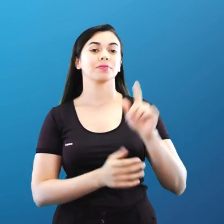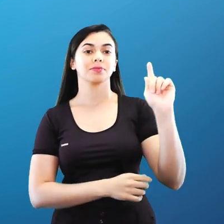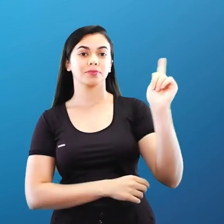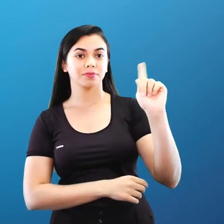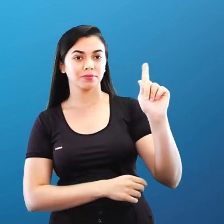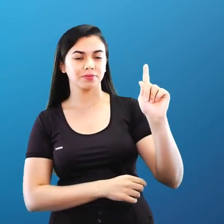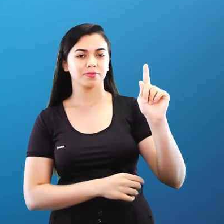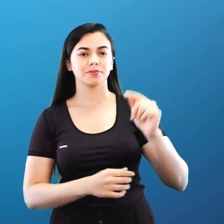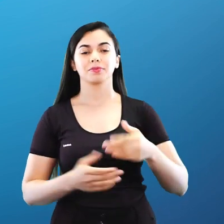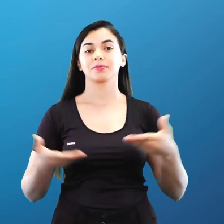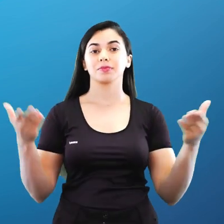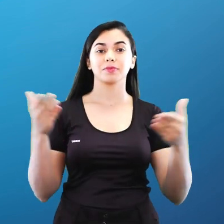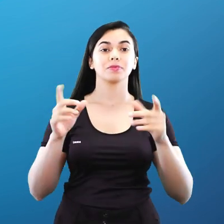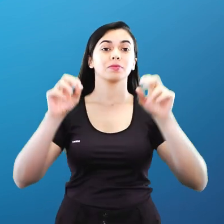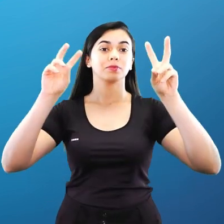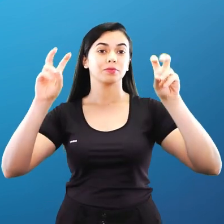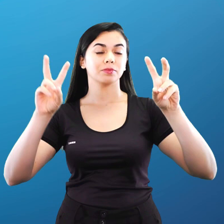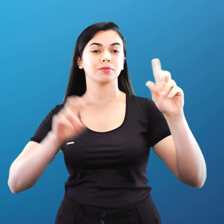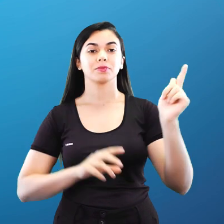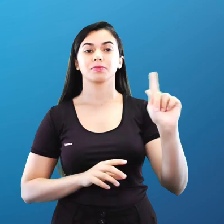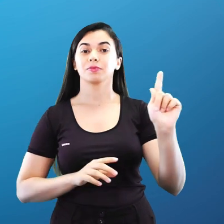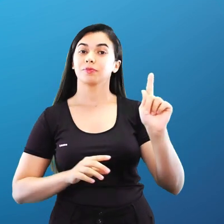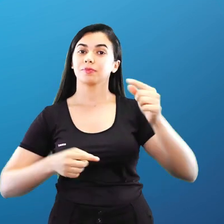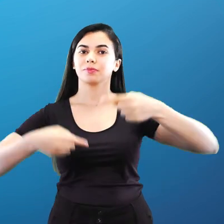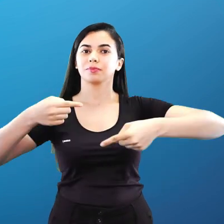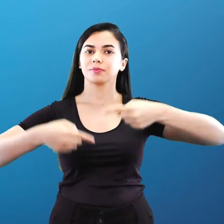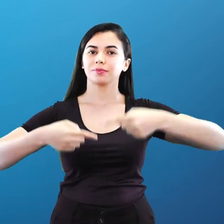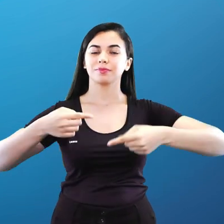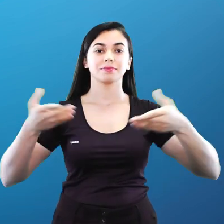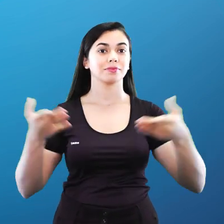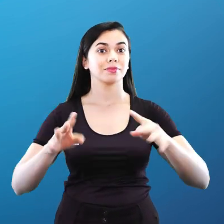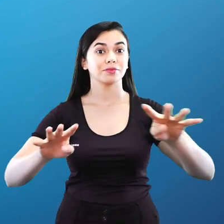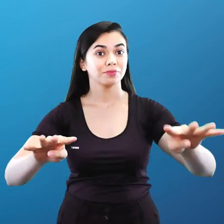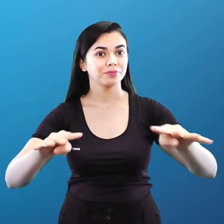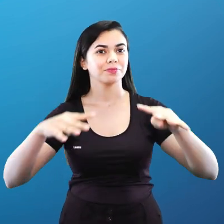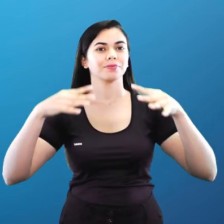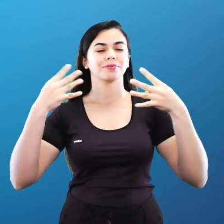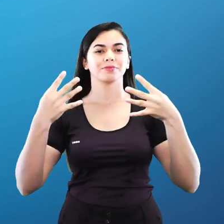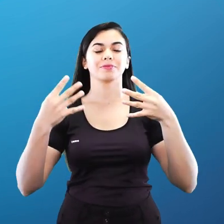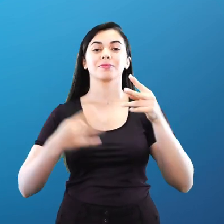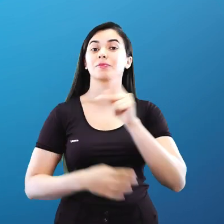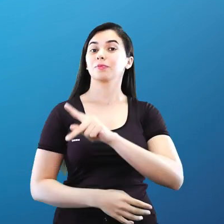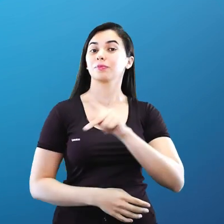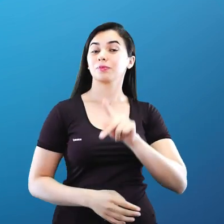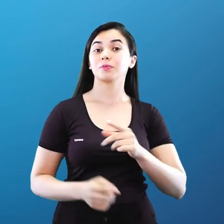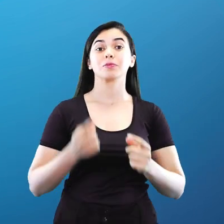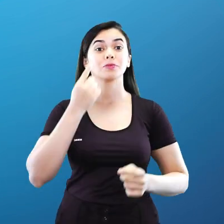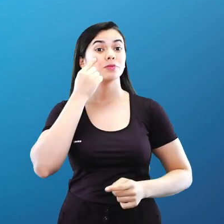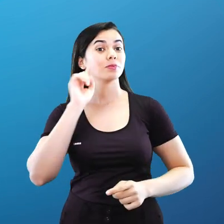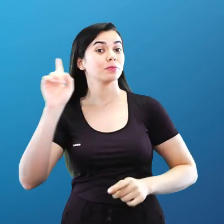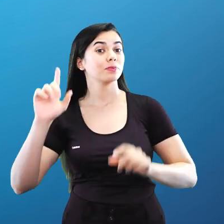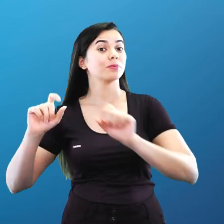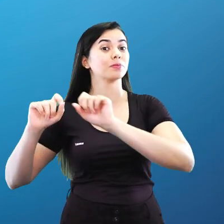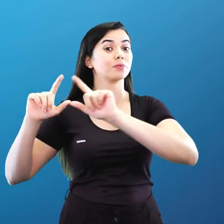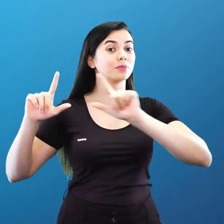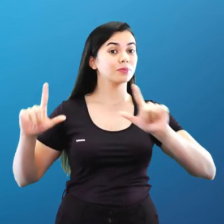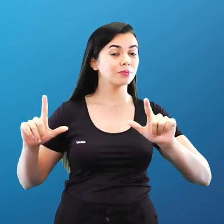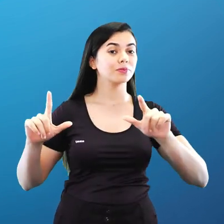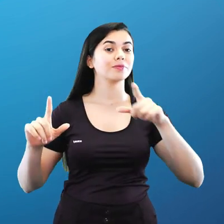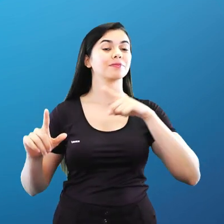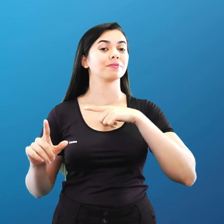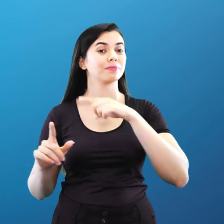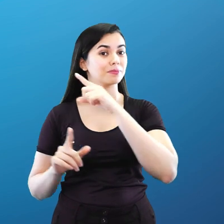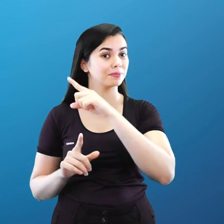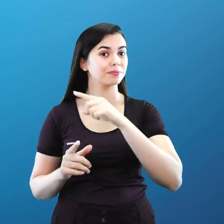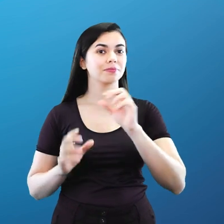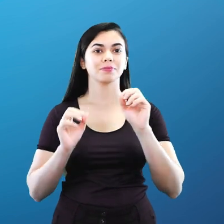dessa vez Geopolítica. Prestem atenção, a professora trouxe o slide, está passando aqui em cima,